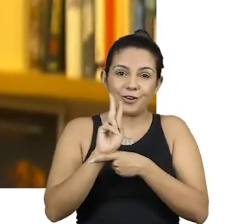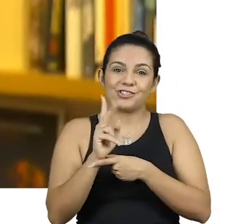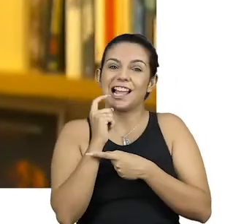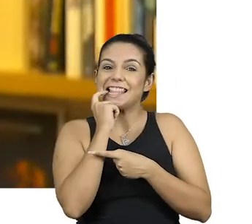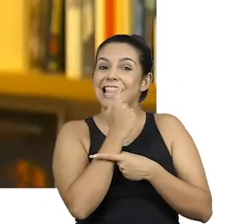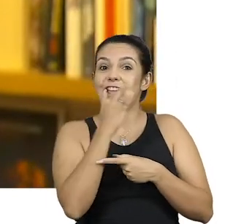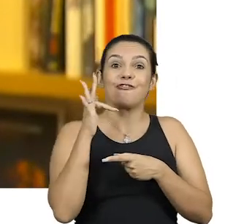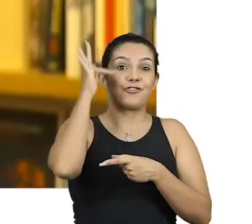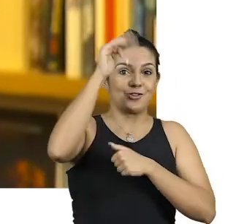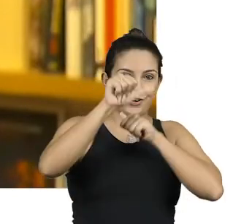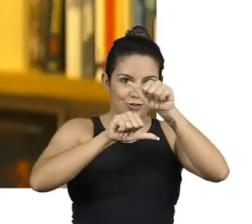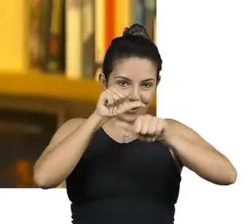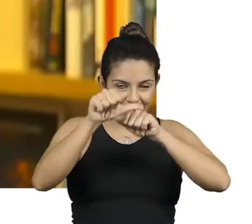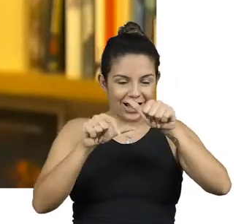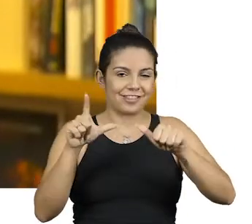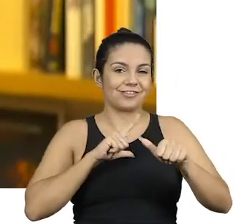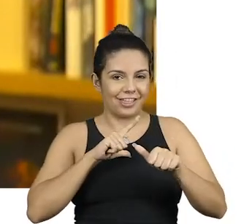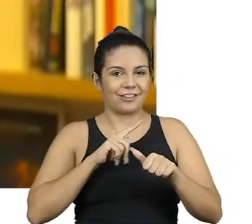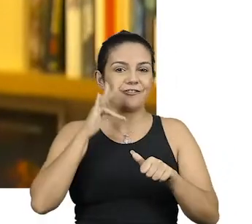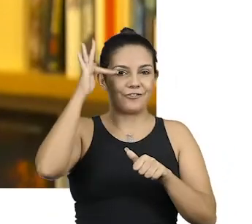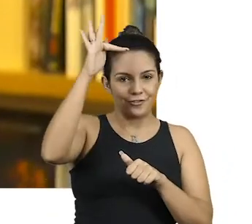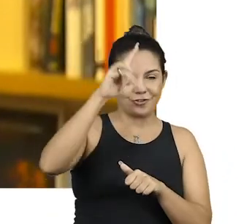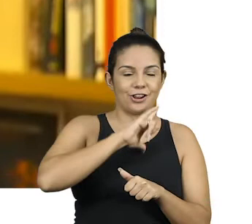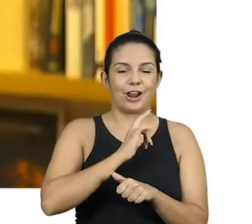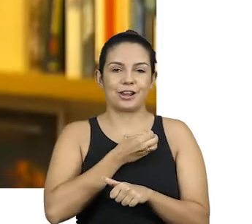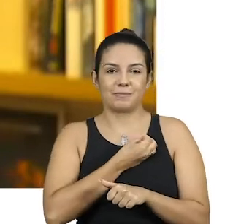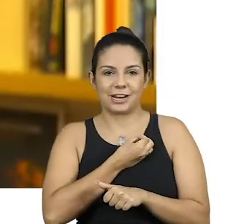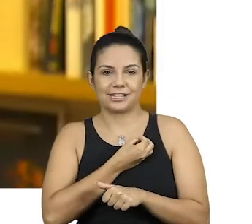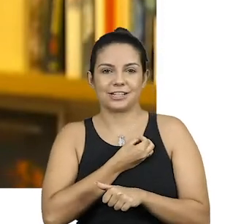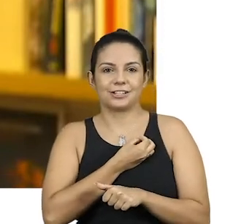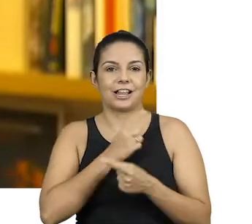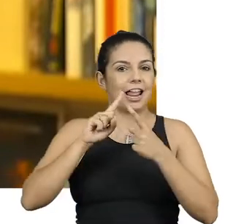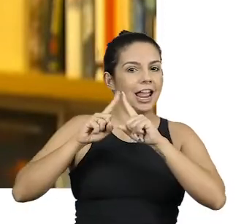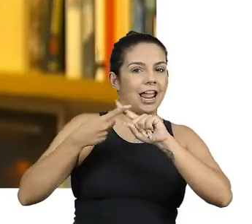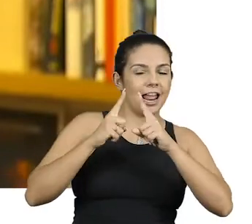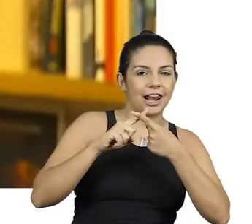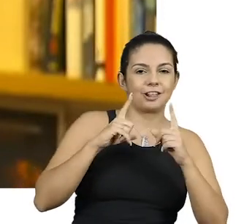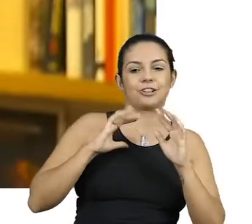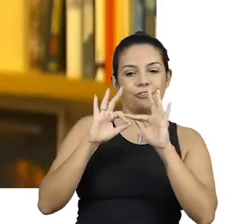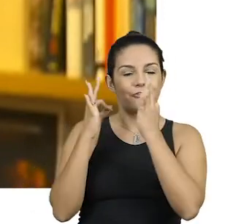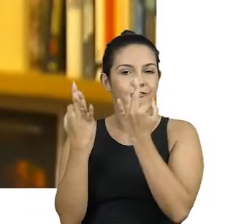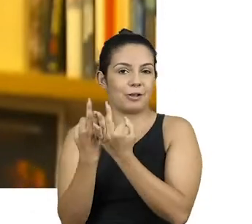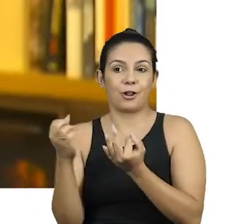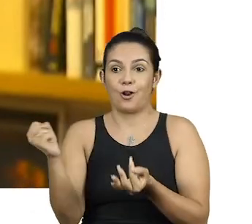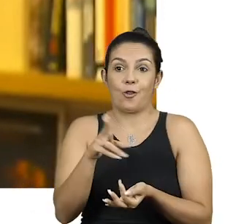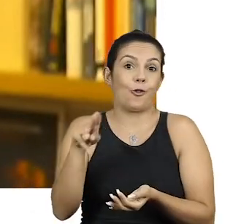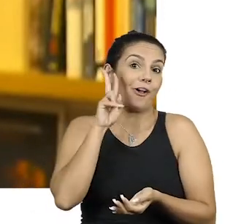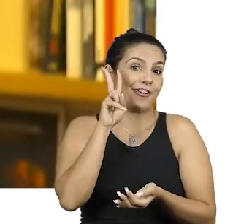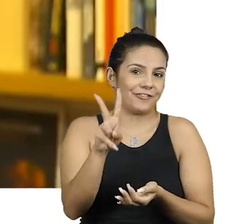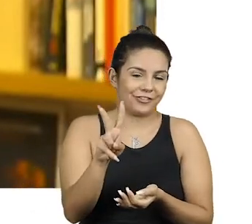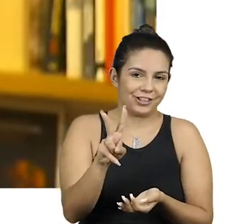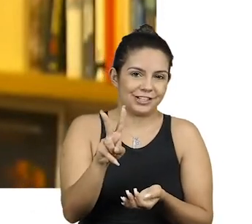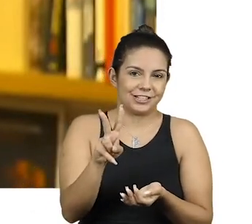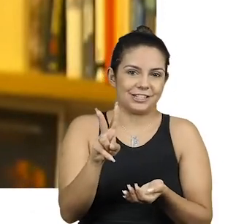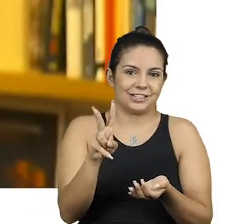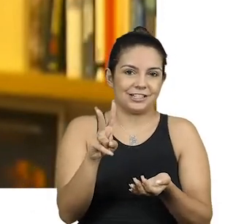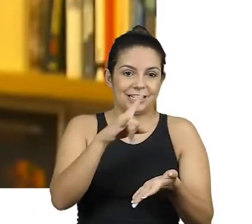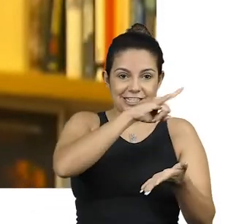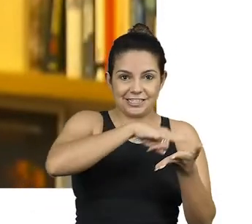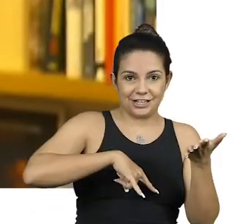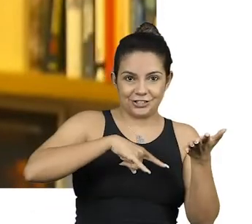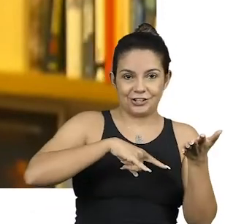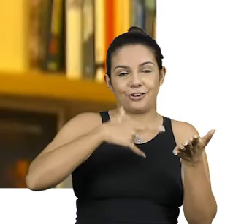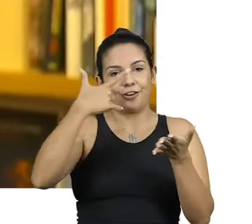dentes futuros, tem futuro e presente, relações de parentesco inéditas, certidões que